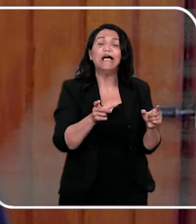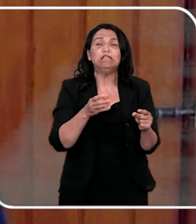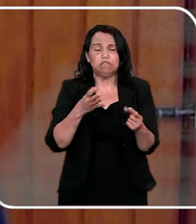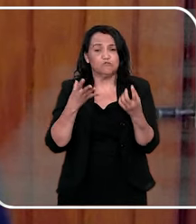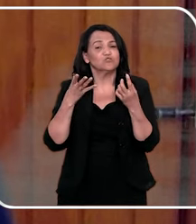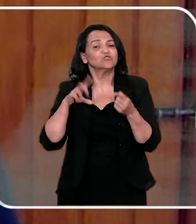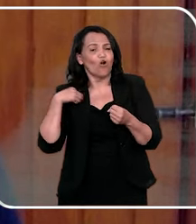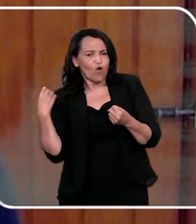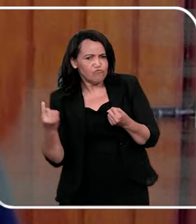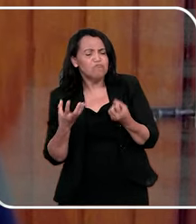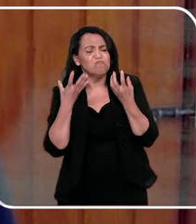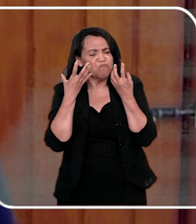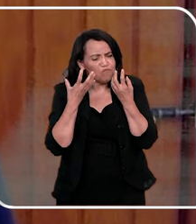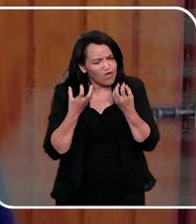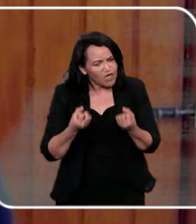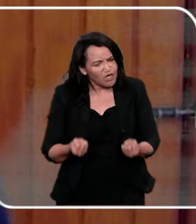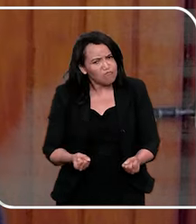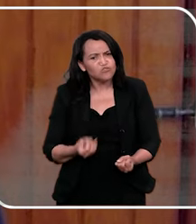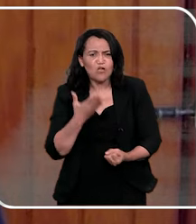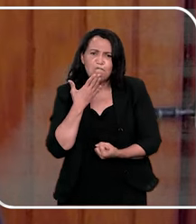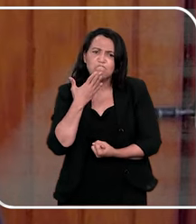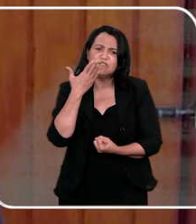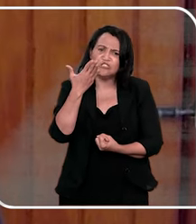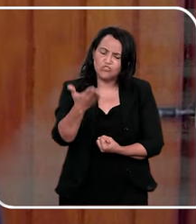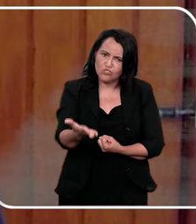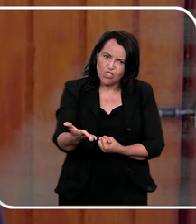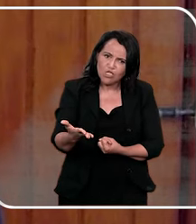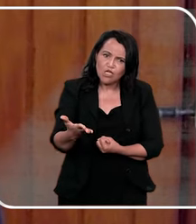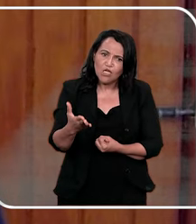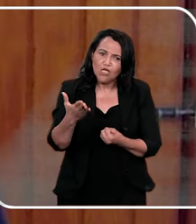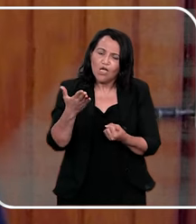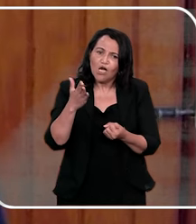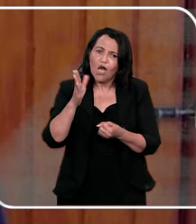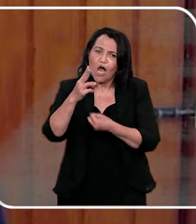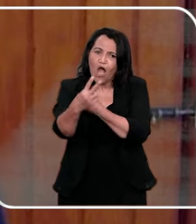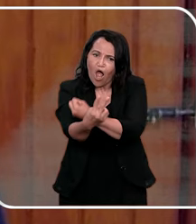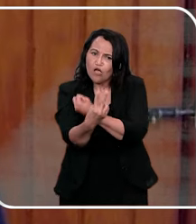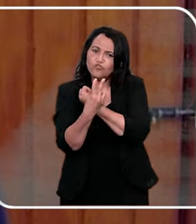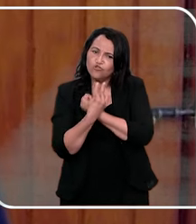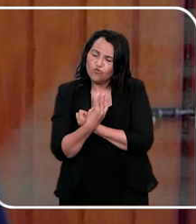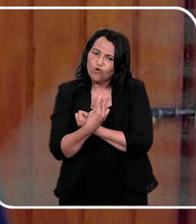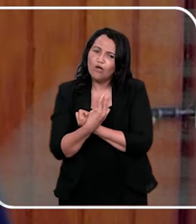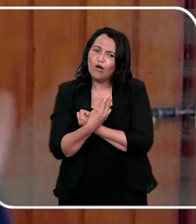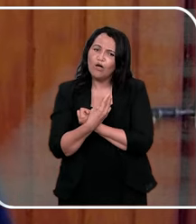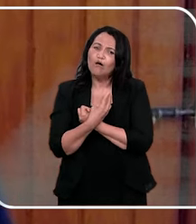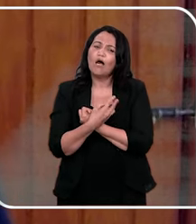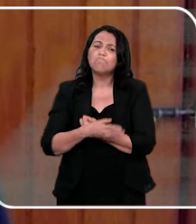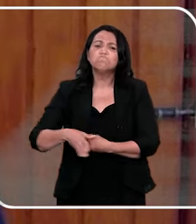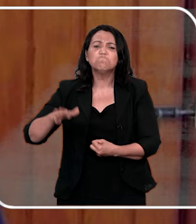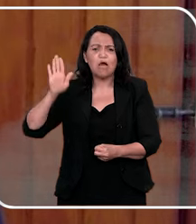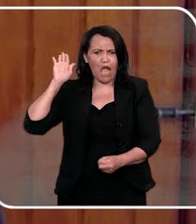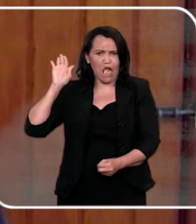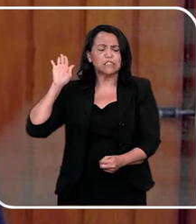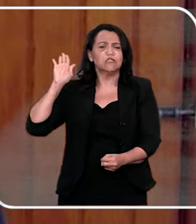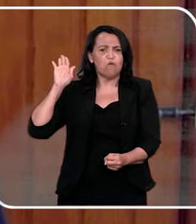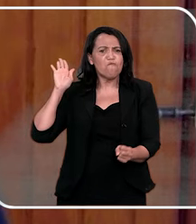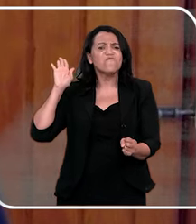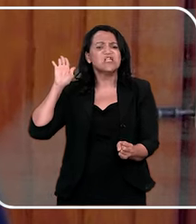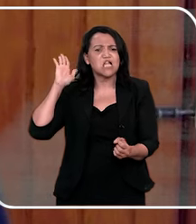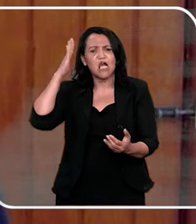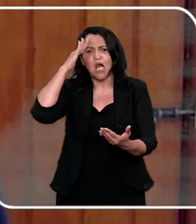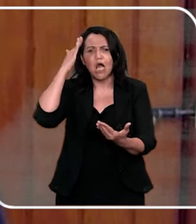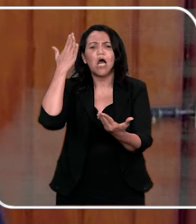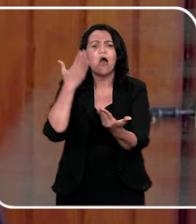mas, para que a gente procure ajuda, em algum momento, isso tem que ser revelado, né, não prometa, não faça caras e bocas de susto, passe